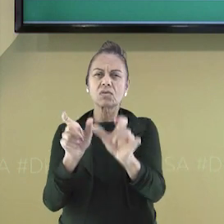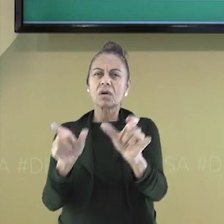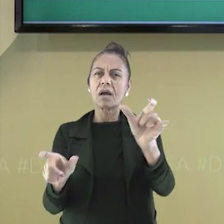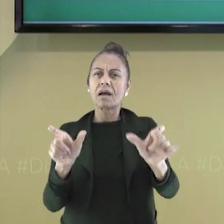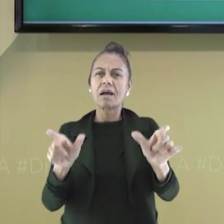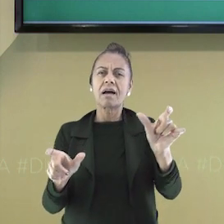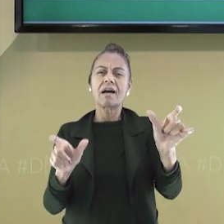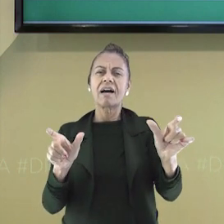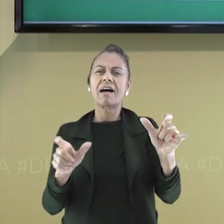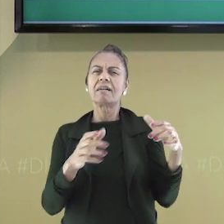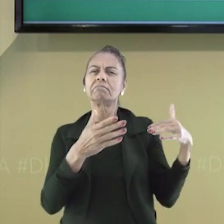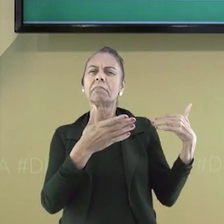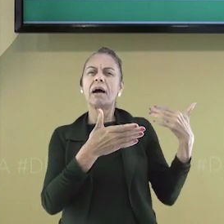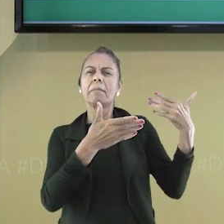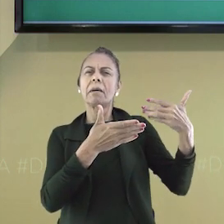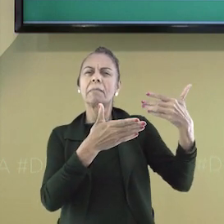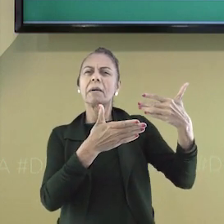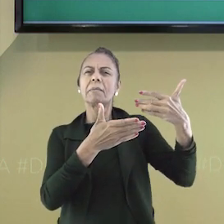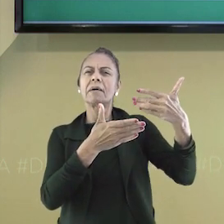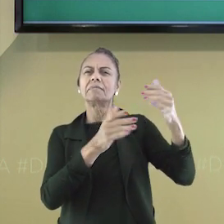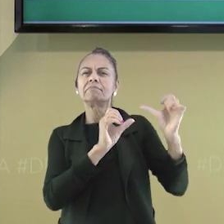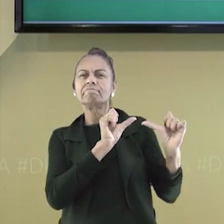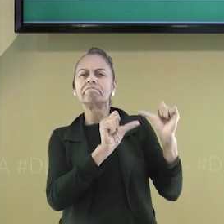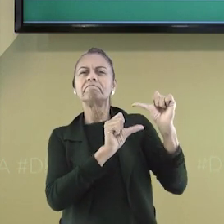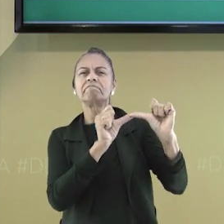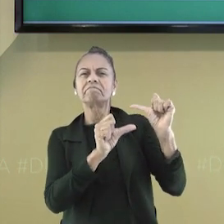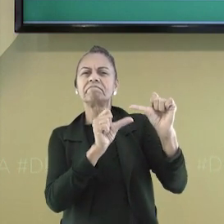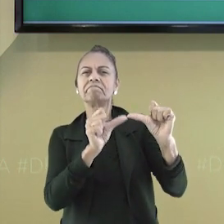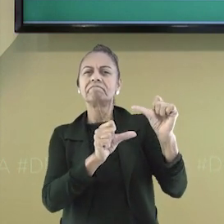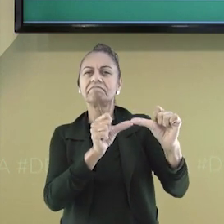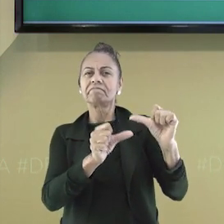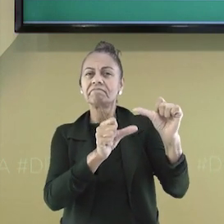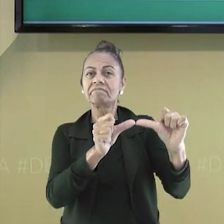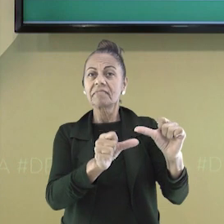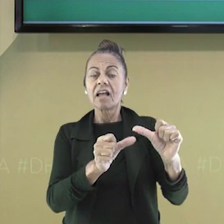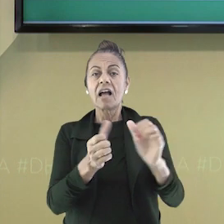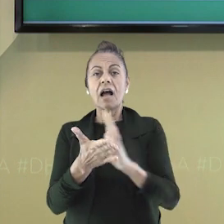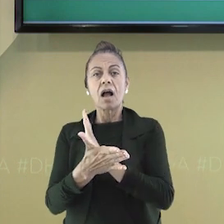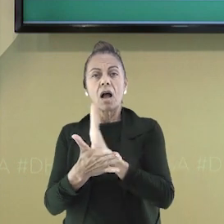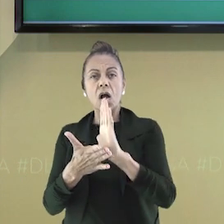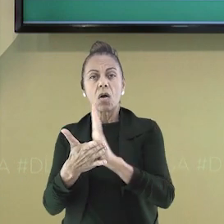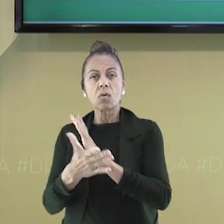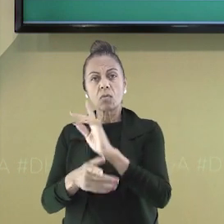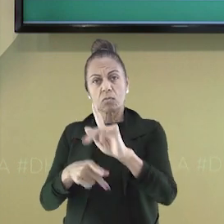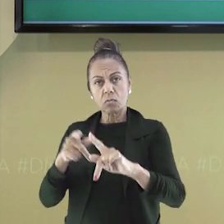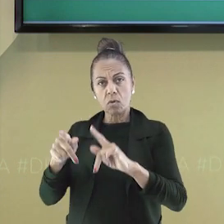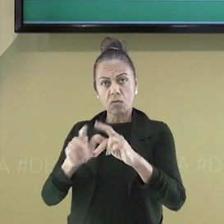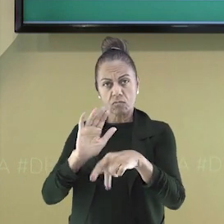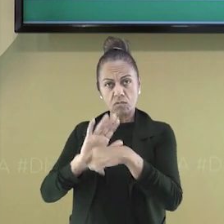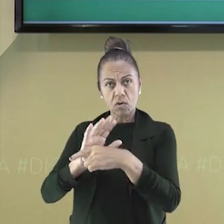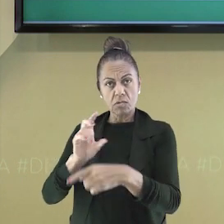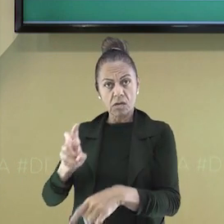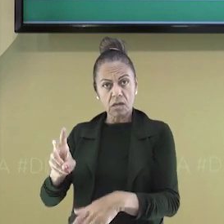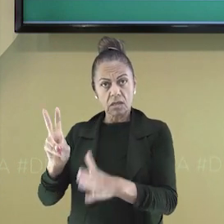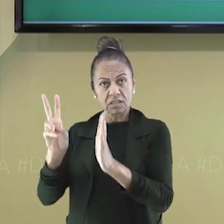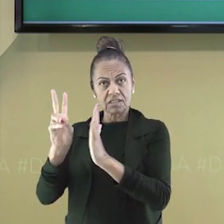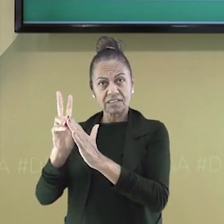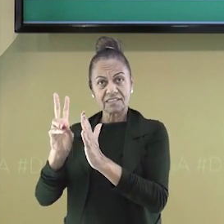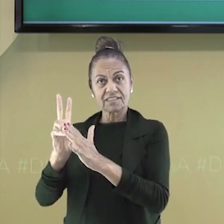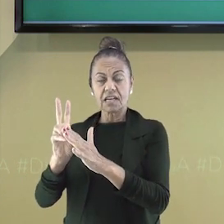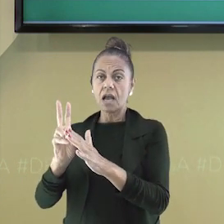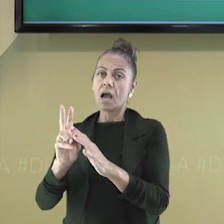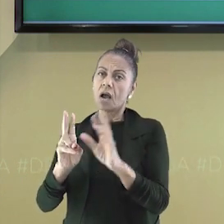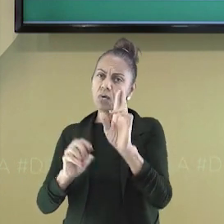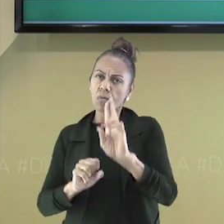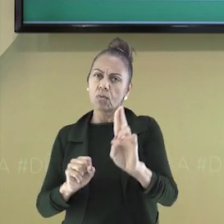transformam com o tempo. Atualmente, alguns povos indígenas utilizam também a escrita para